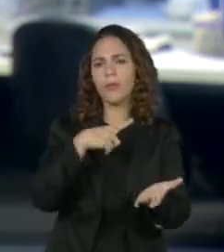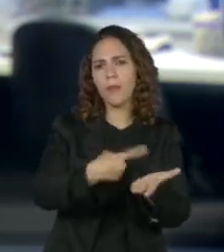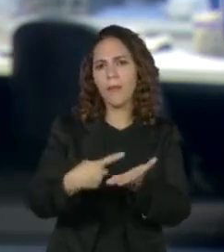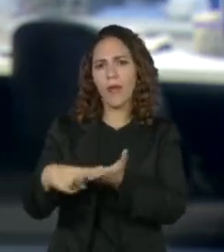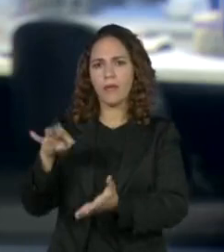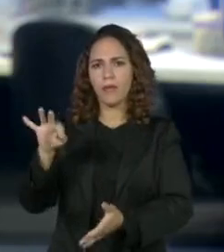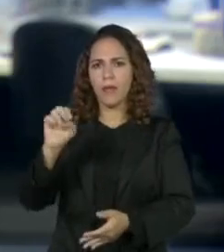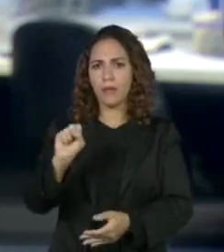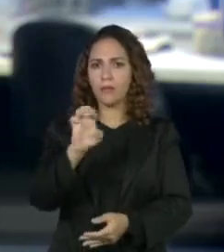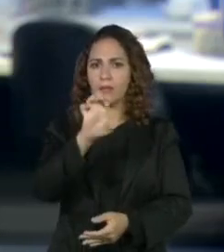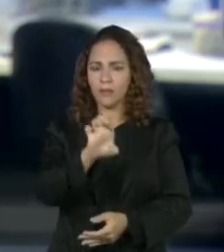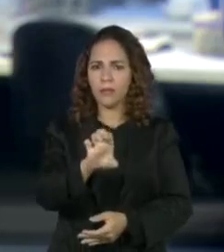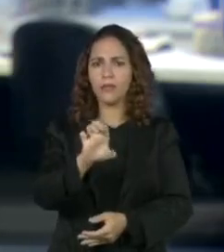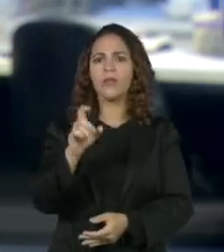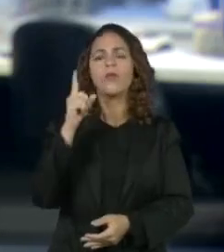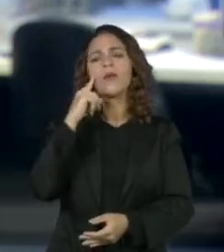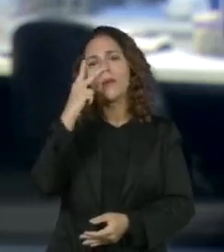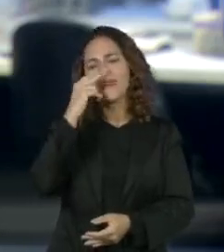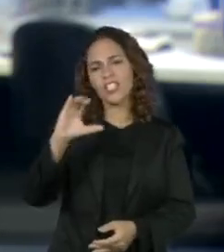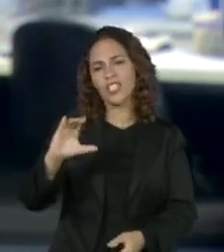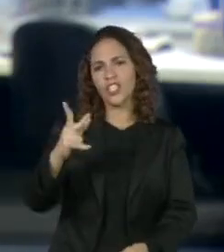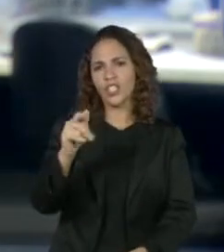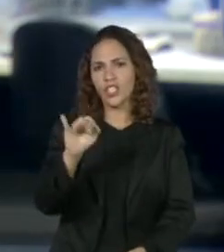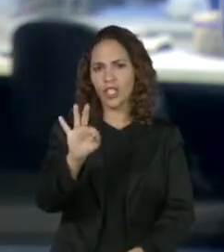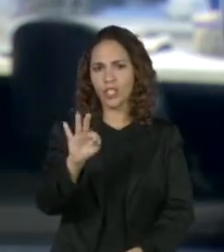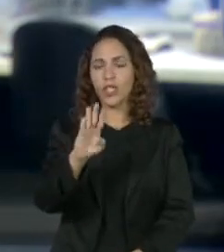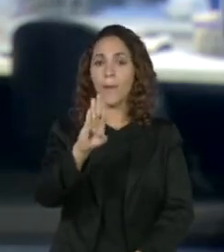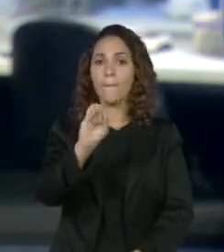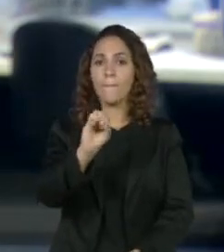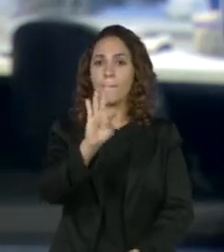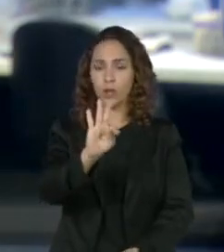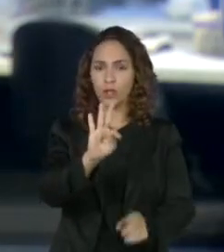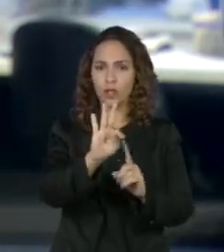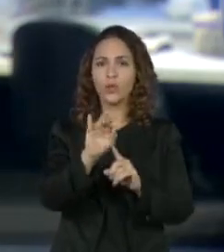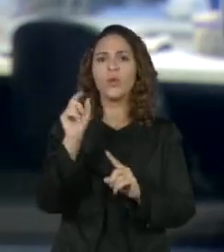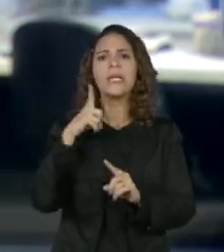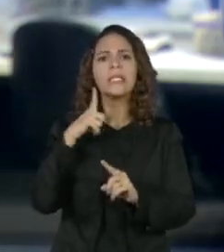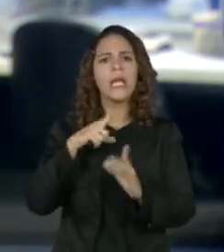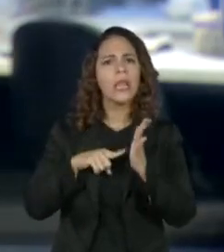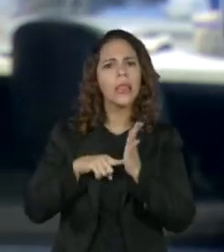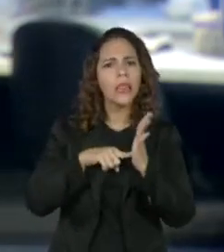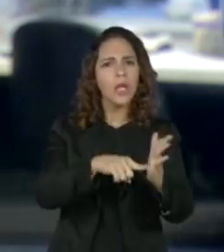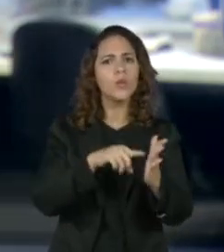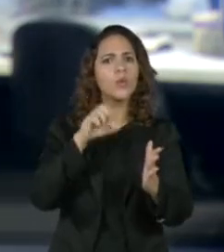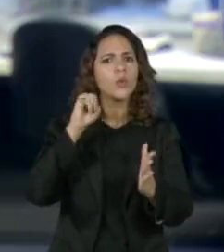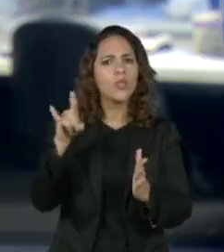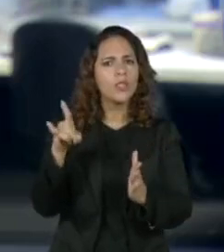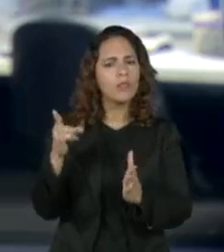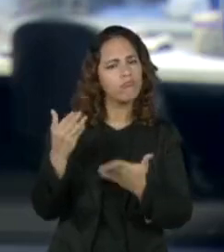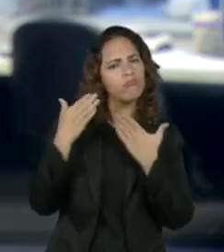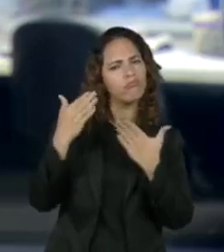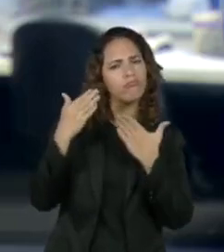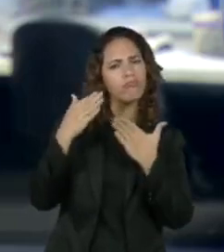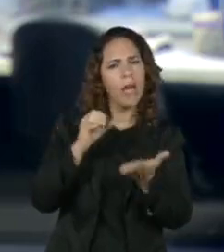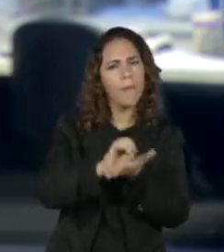TSE para manter um chamado chatbot, um canal de denúncias para contas suspeitas de disparos de mensagens em massa.